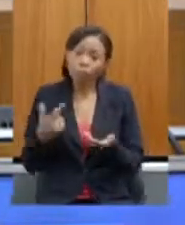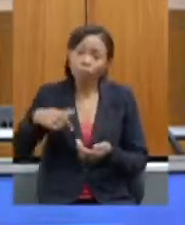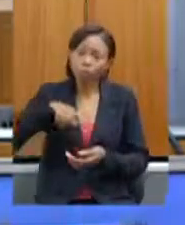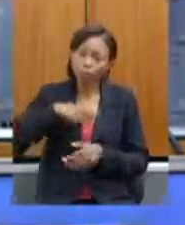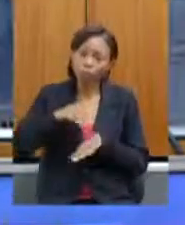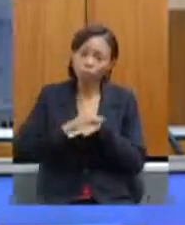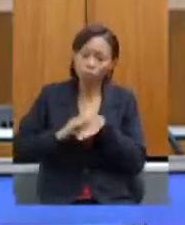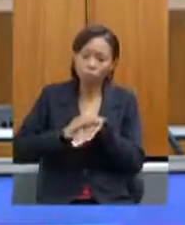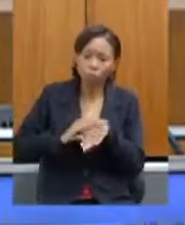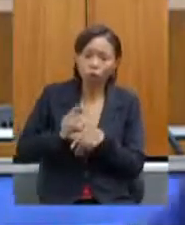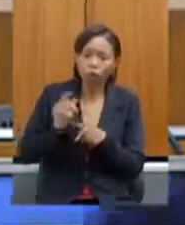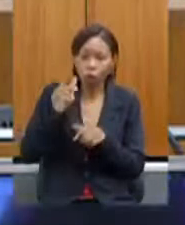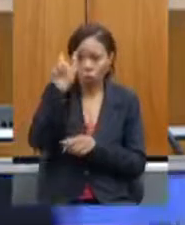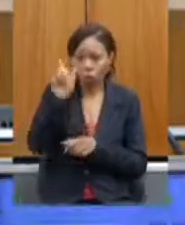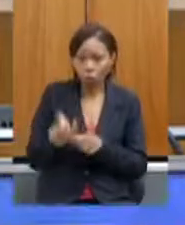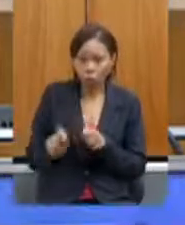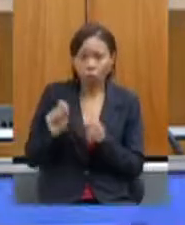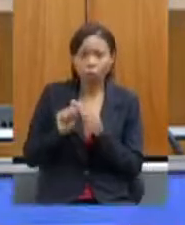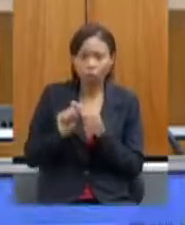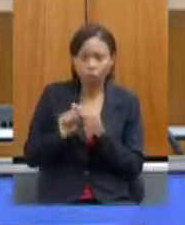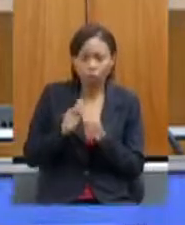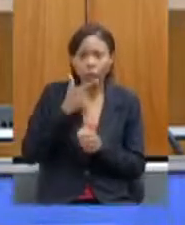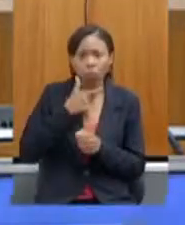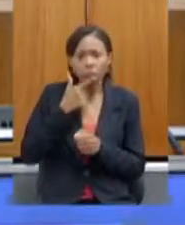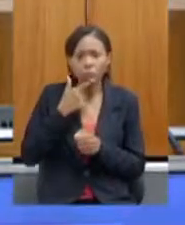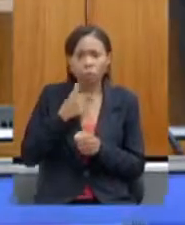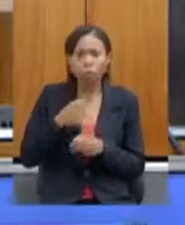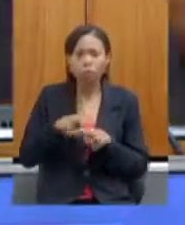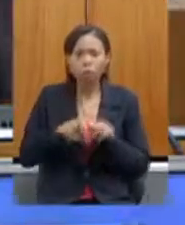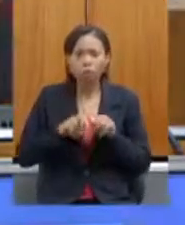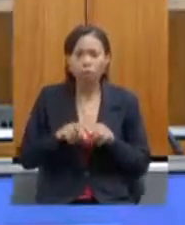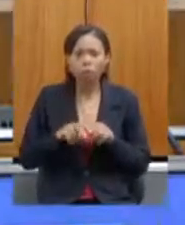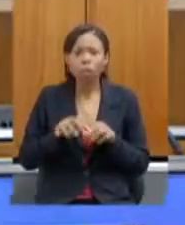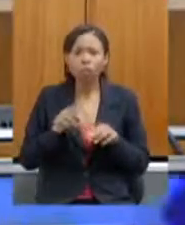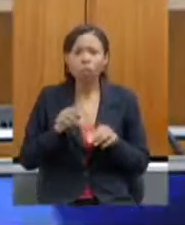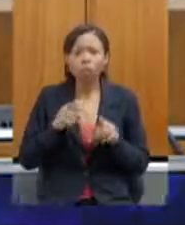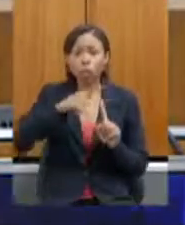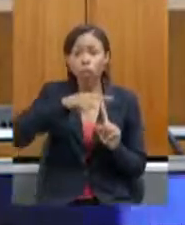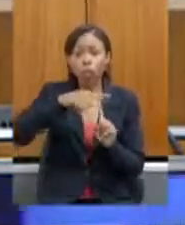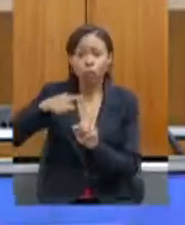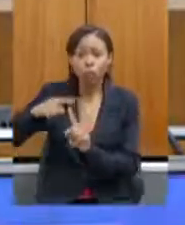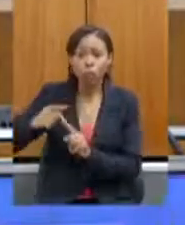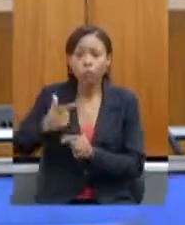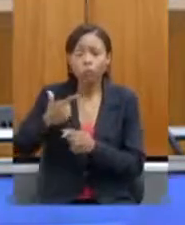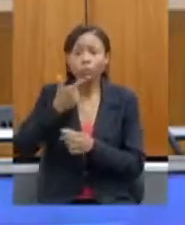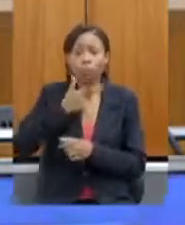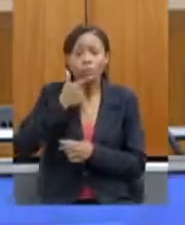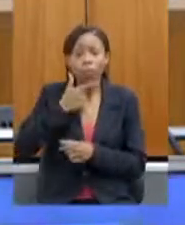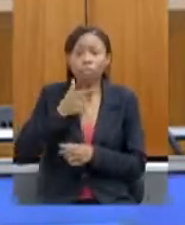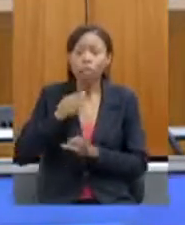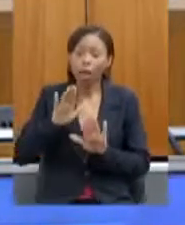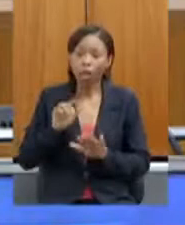trabalhando no regulamento do queijo da Lagoa e do queijo da Mantiqueira de Minas e os produtores estão participando